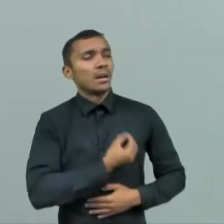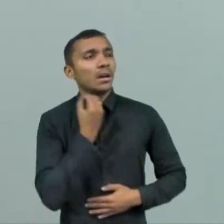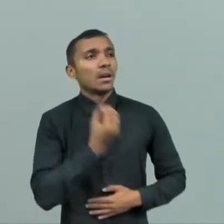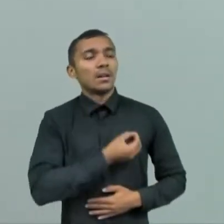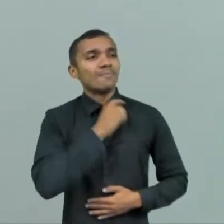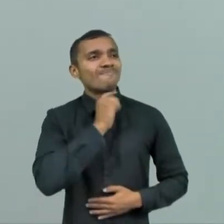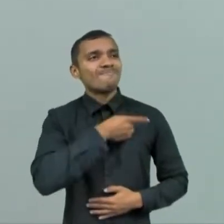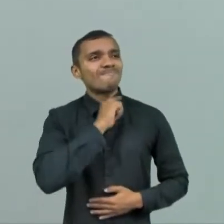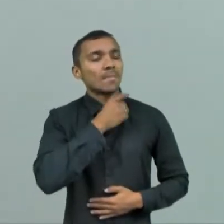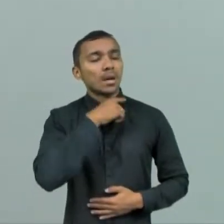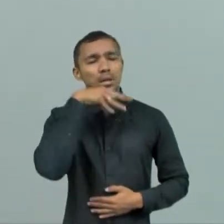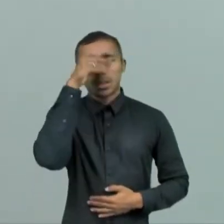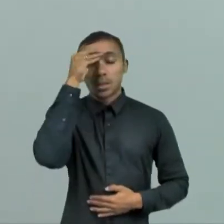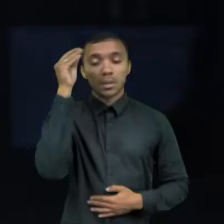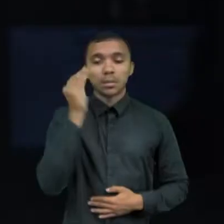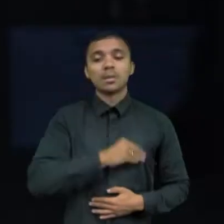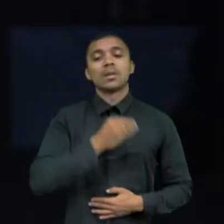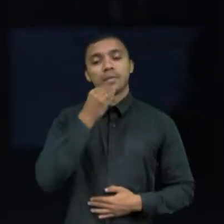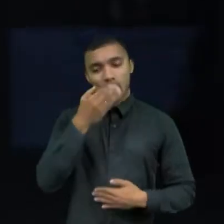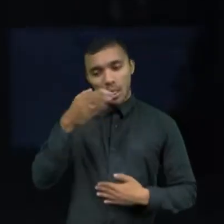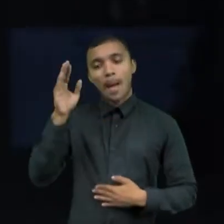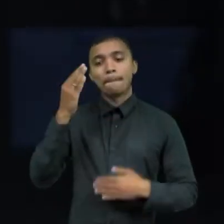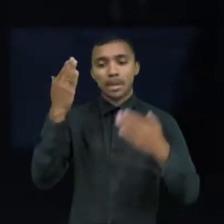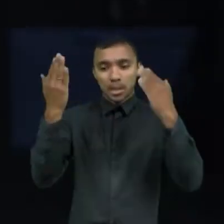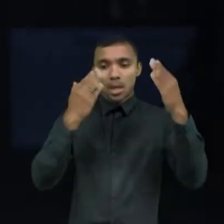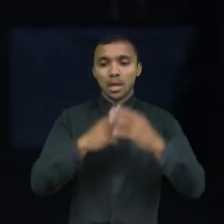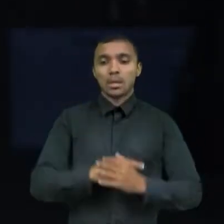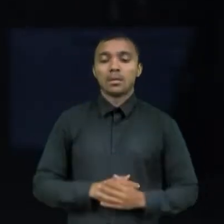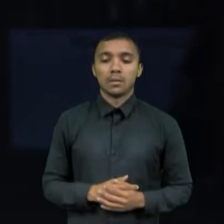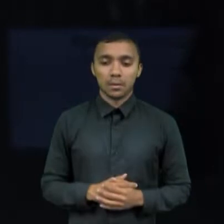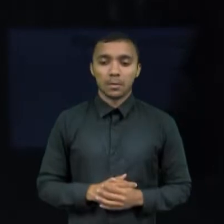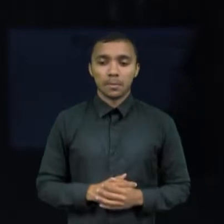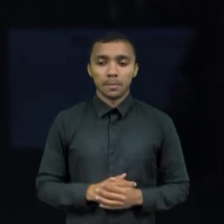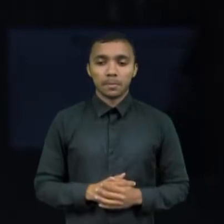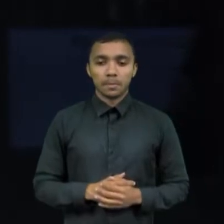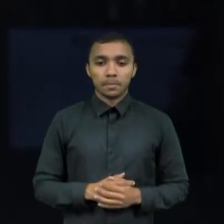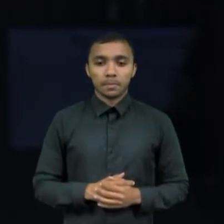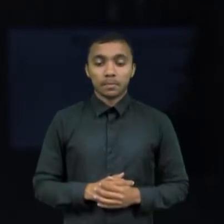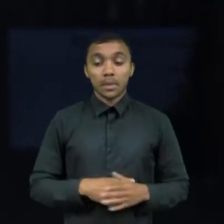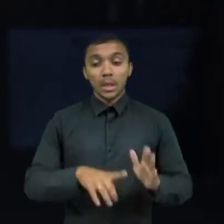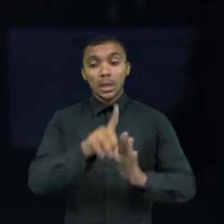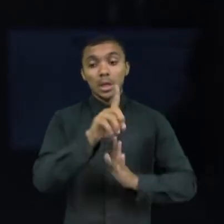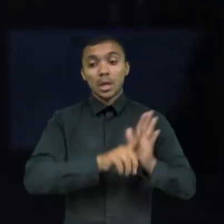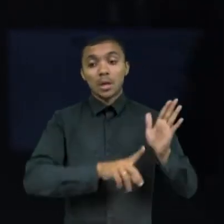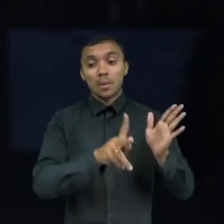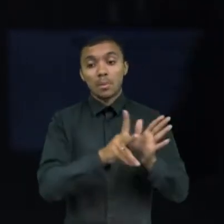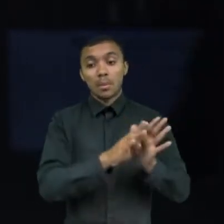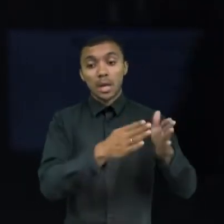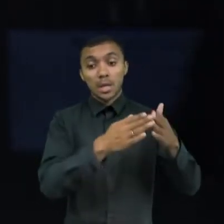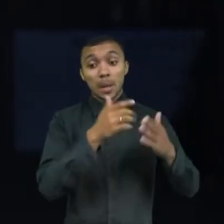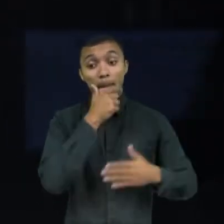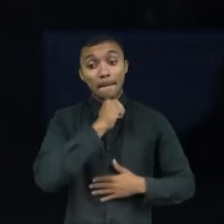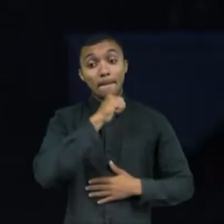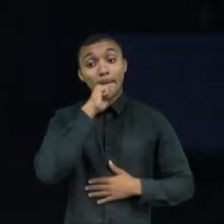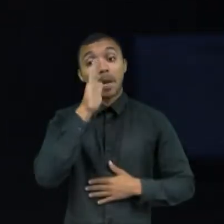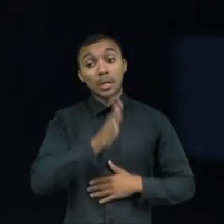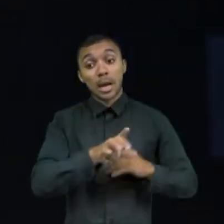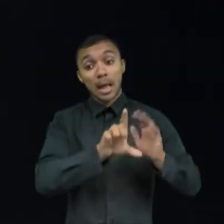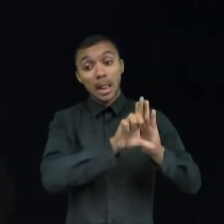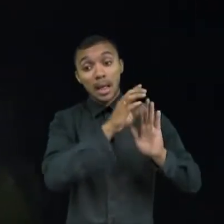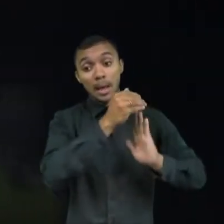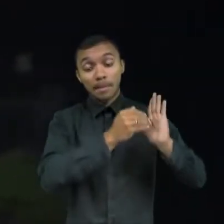que é, procurar ajuda. A licença à paternidade é um direito garantido por lei. A